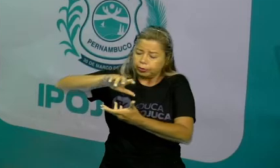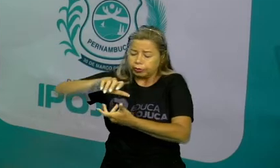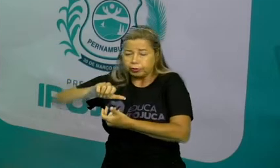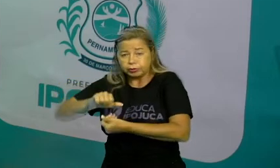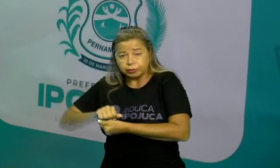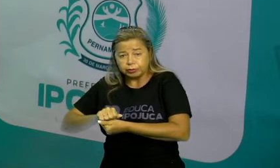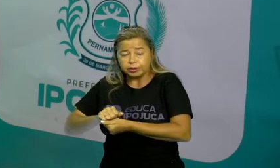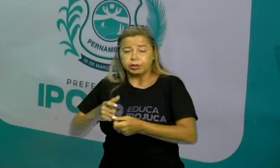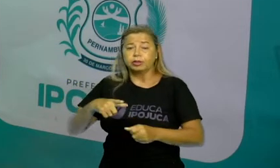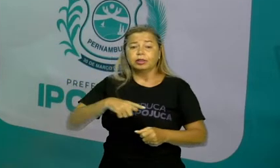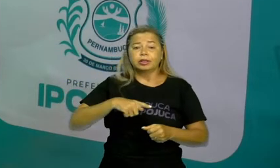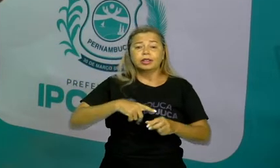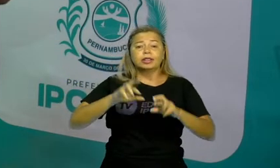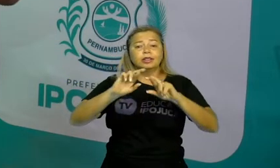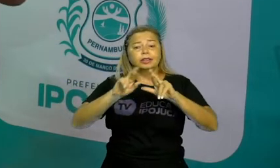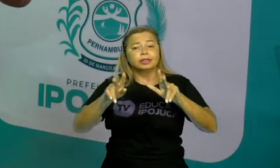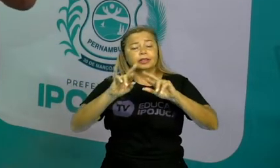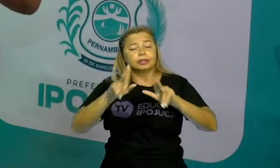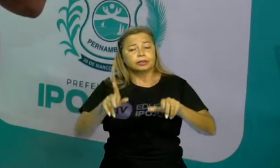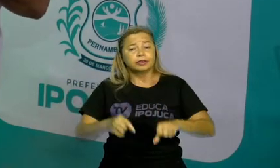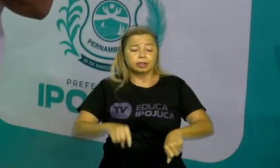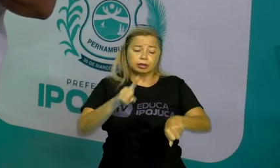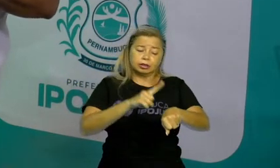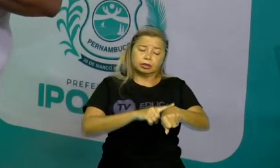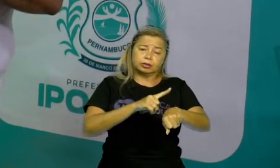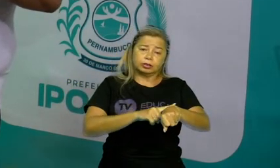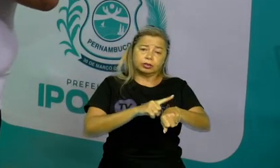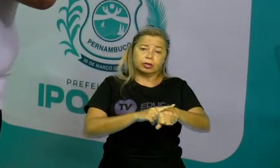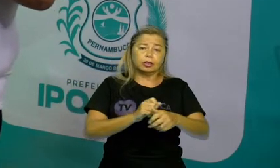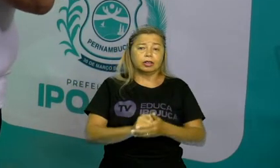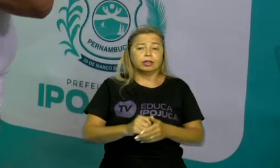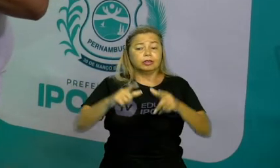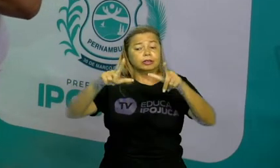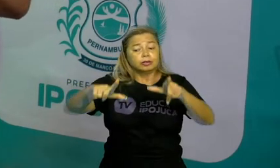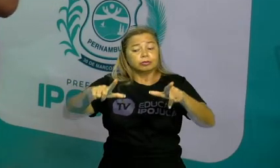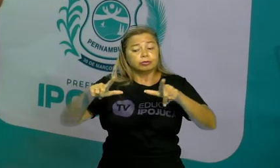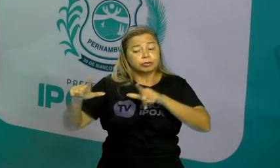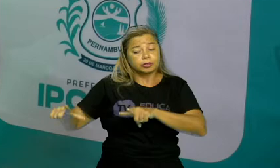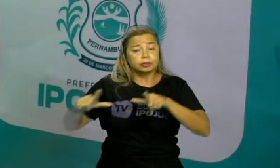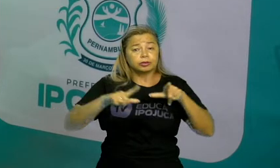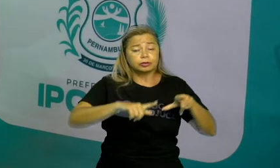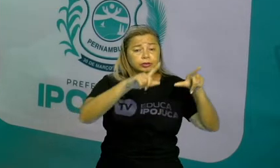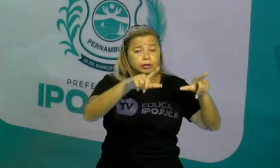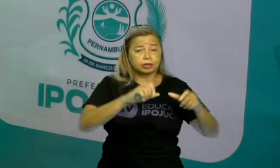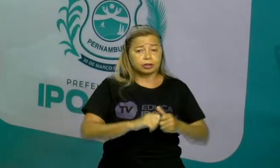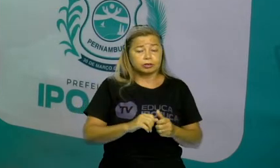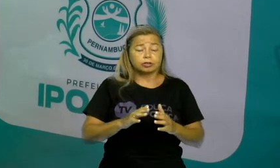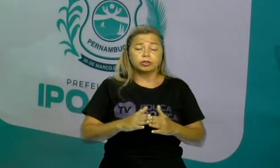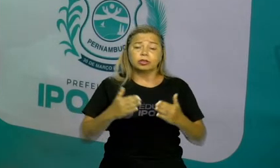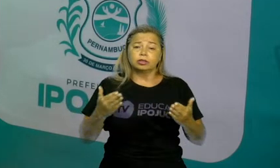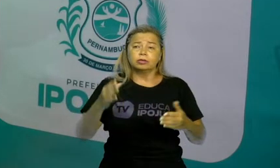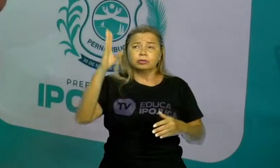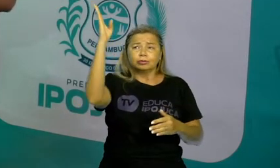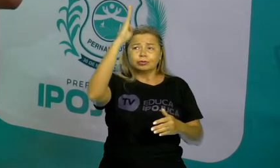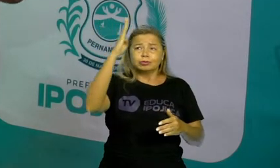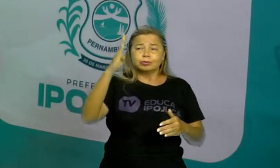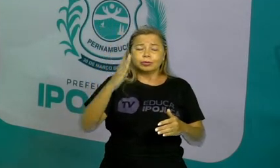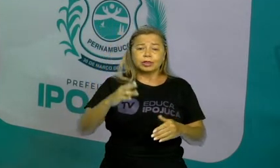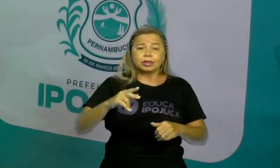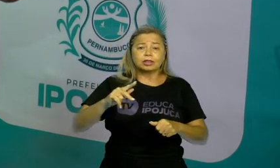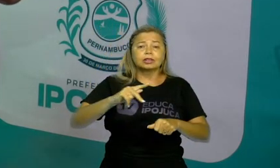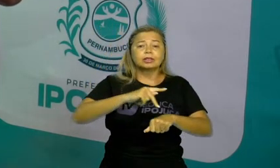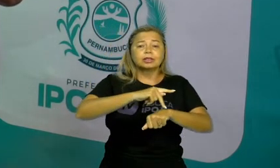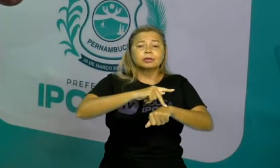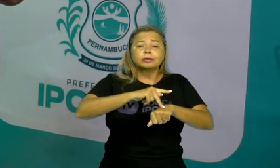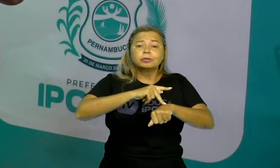tem essa diferença de horários em determinados locais. O Brasil, por ser um país muito extenso, a gente vai ter